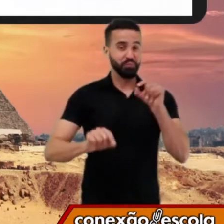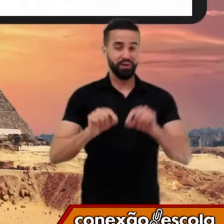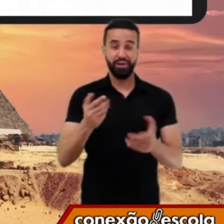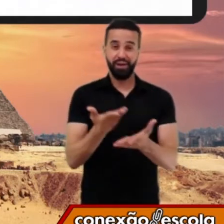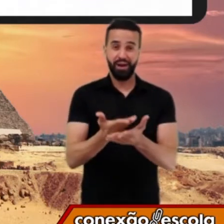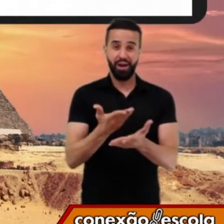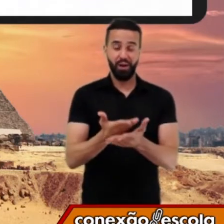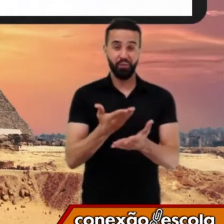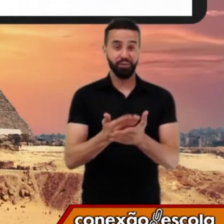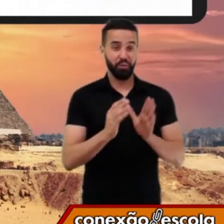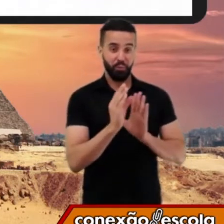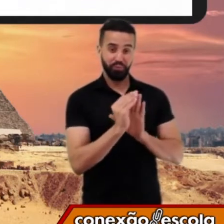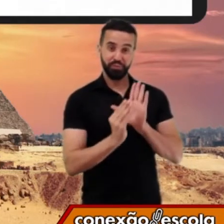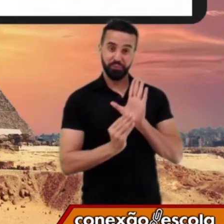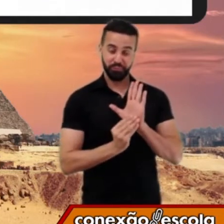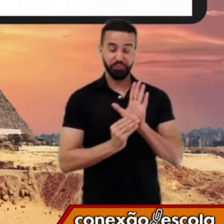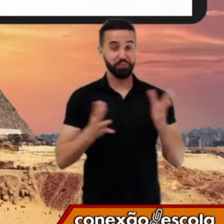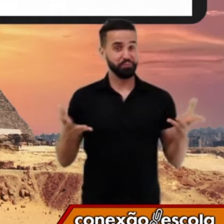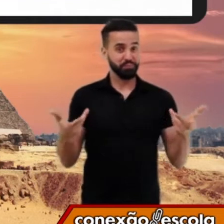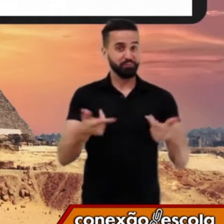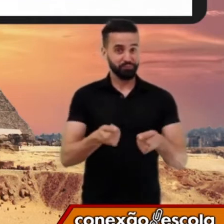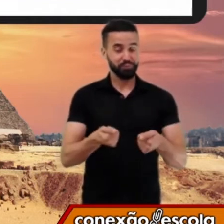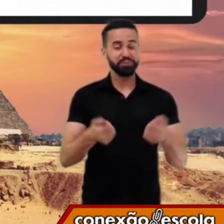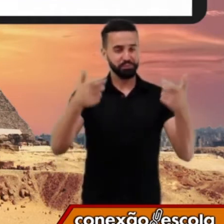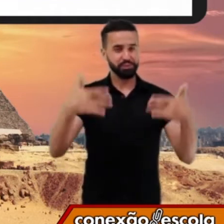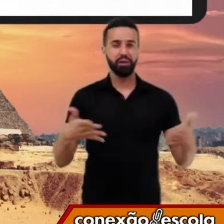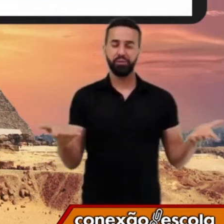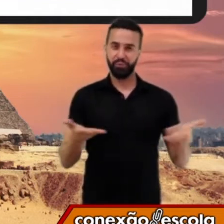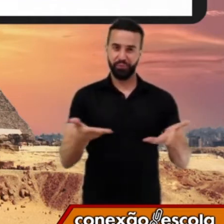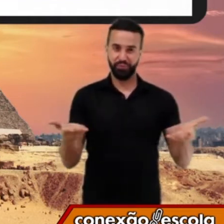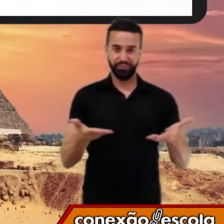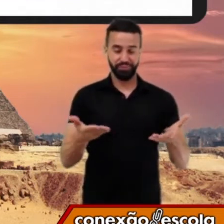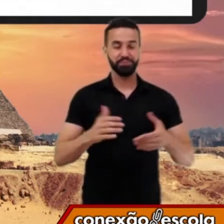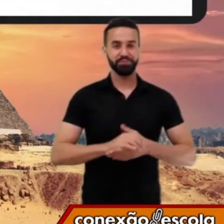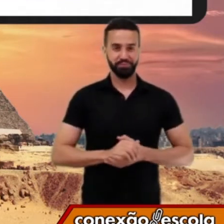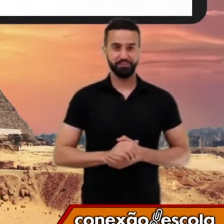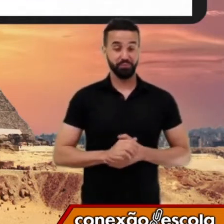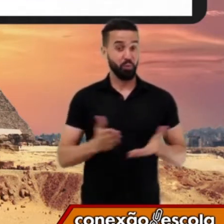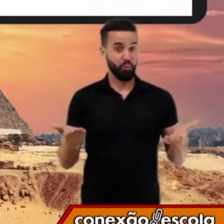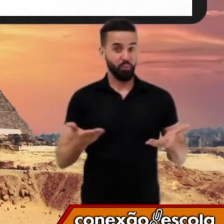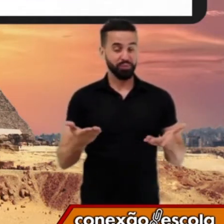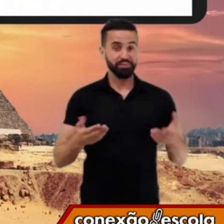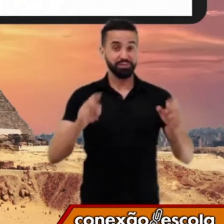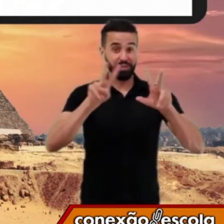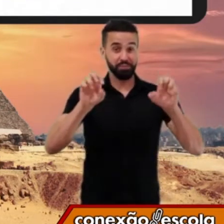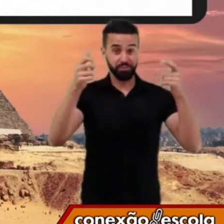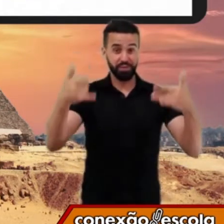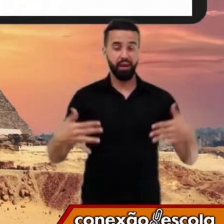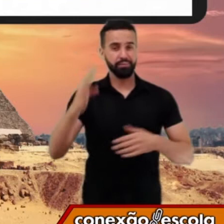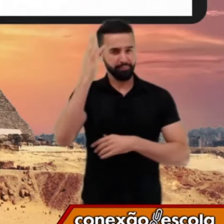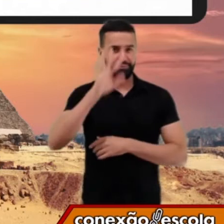conteúdo maravilhoso que nós vamos discorrer sobre ele hoje. Hoje nós vamos falar um pouco sobre as teorias que